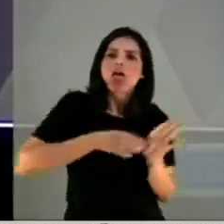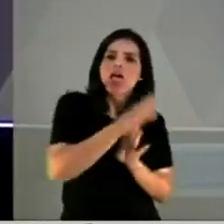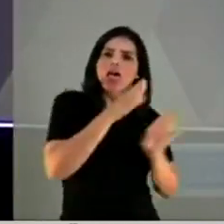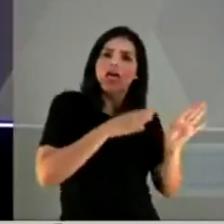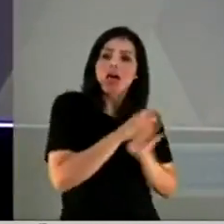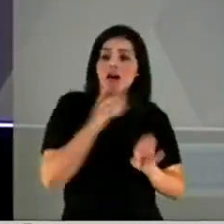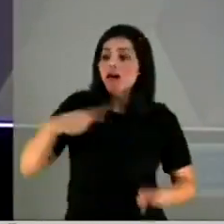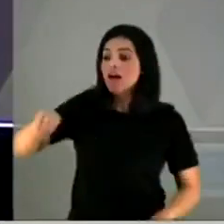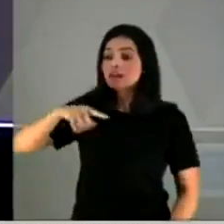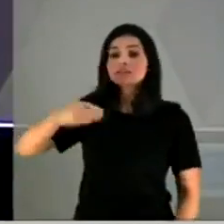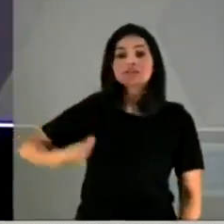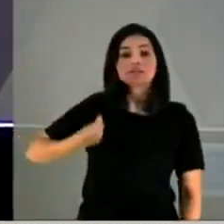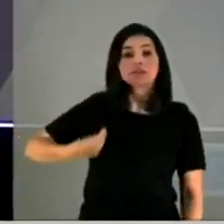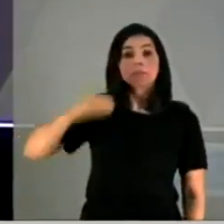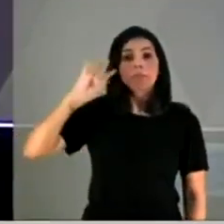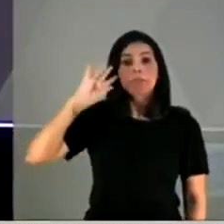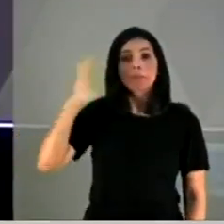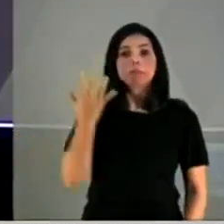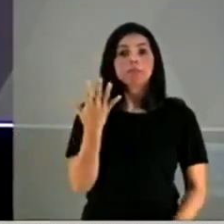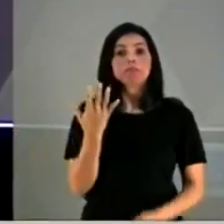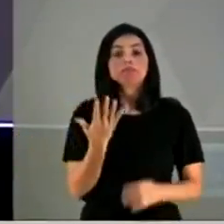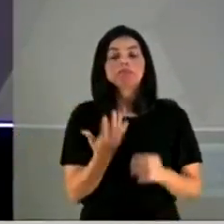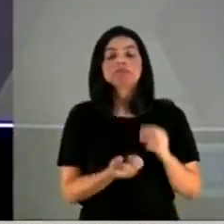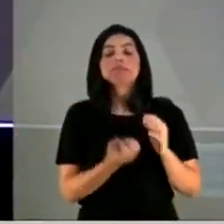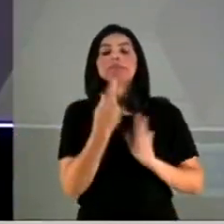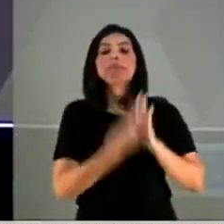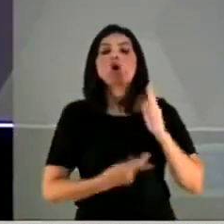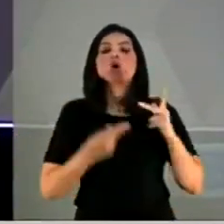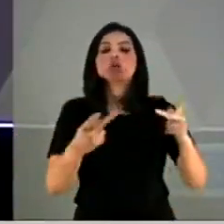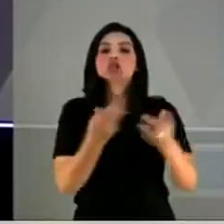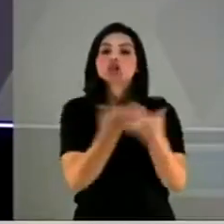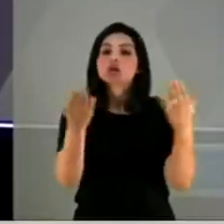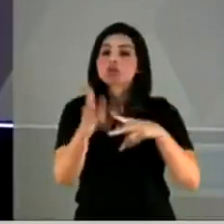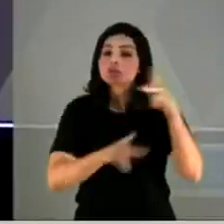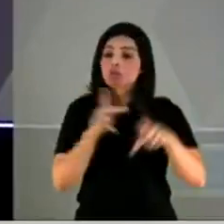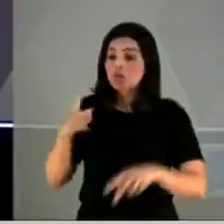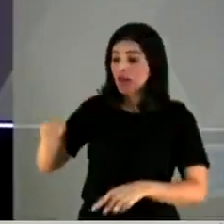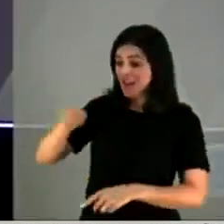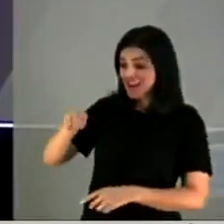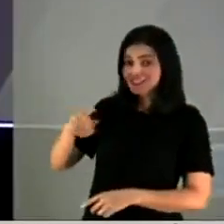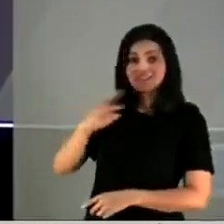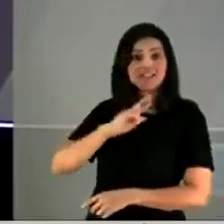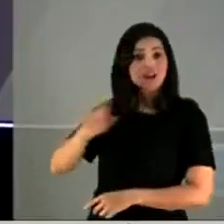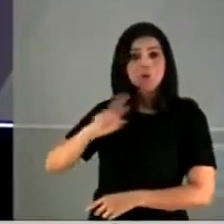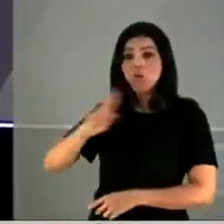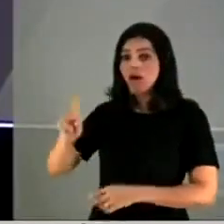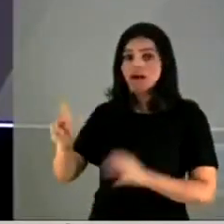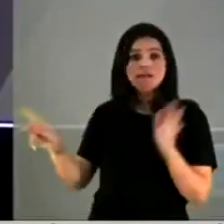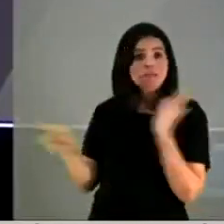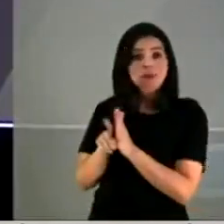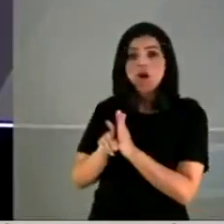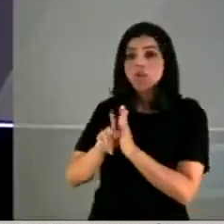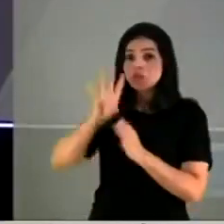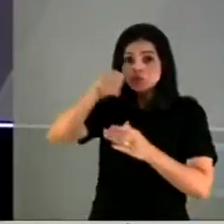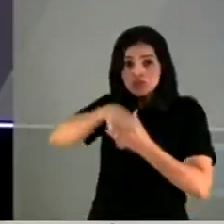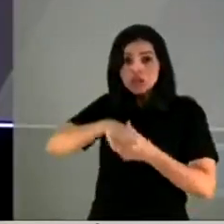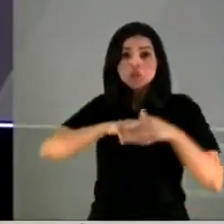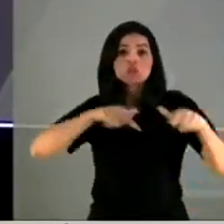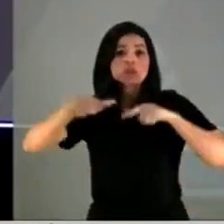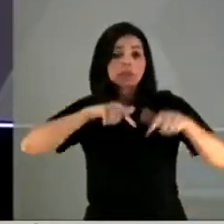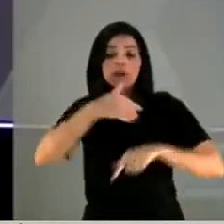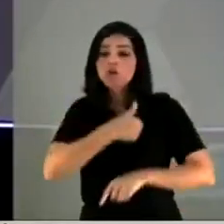decisões sobre políticas públicas, sem que fossem observadas as